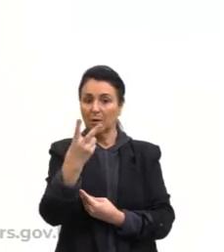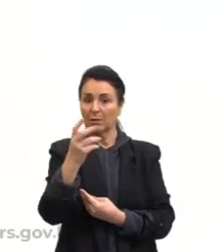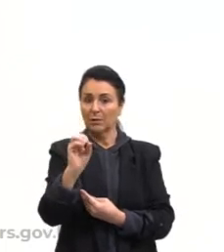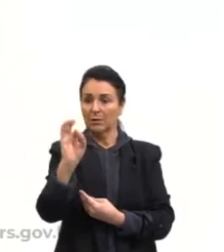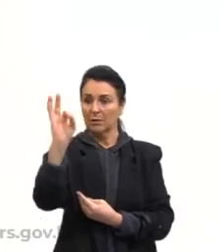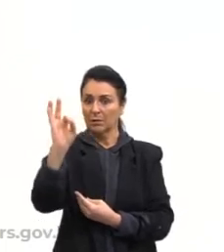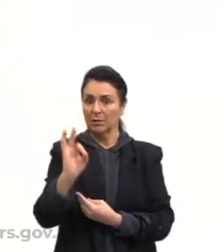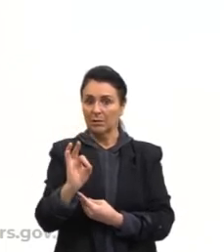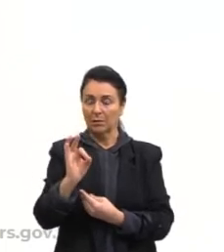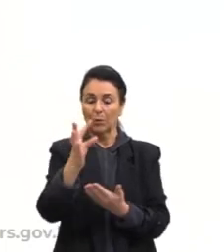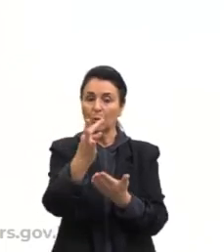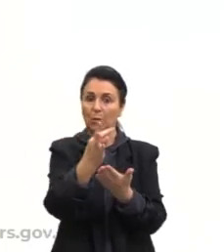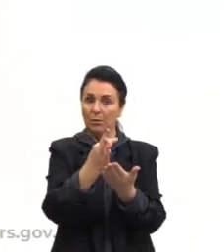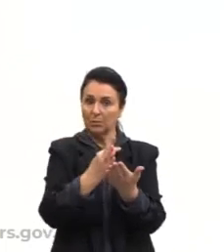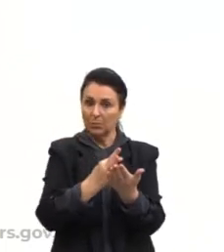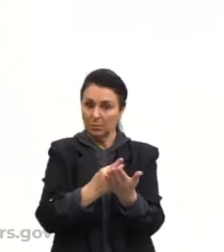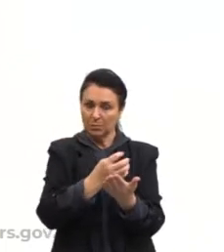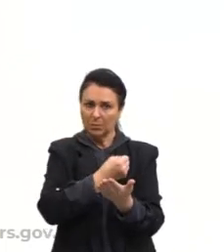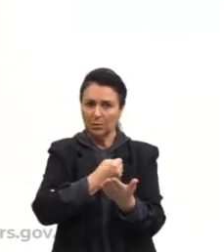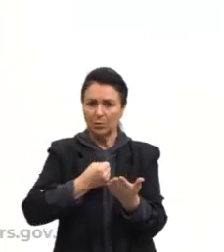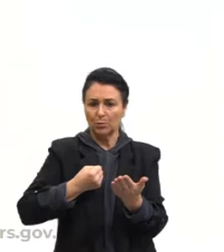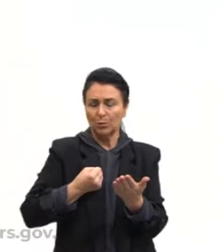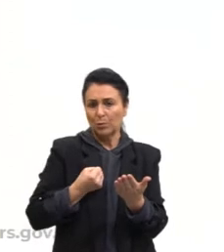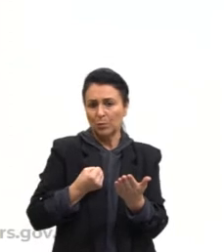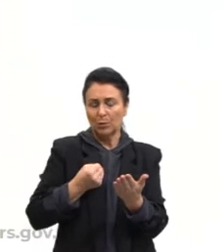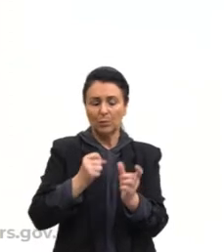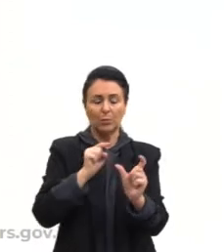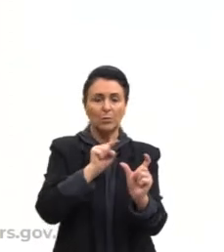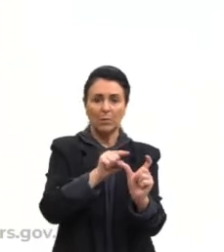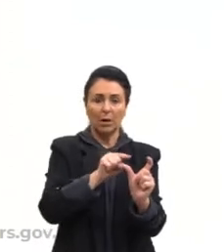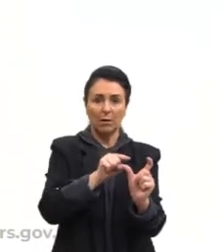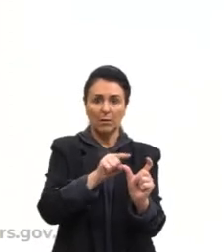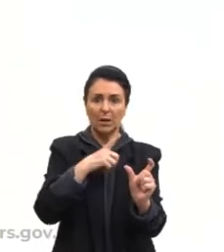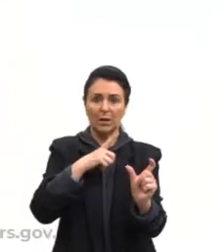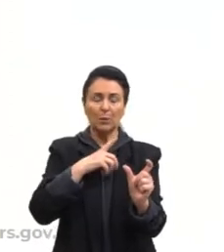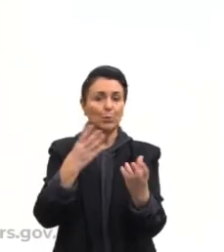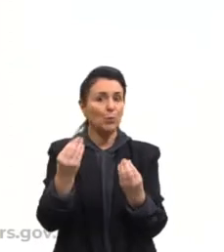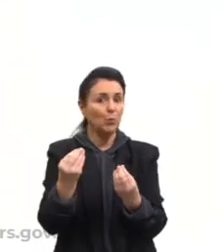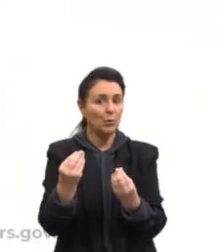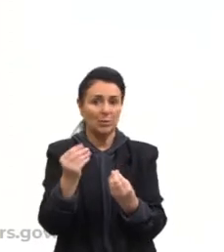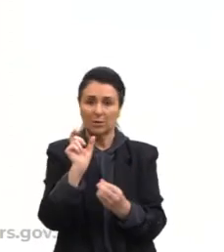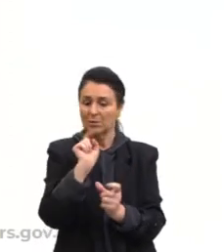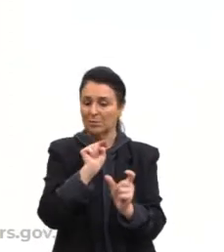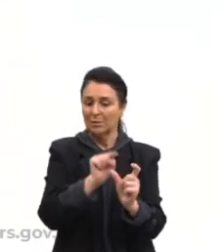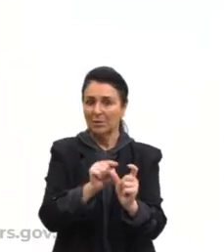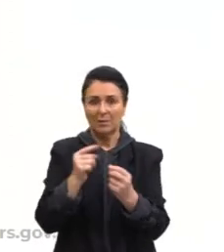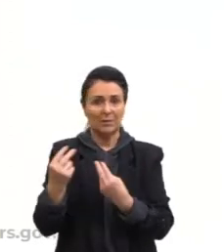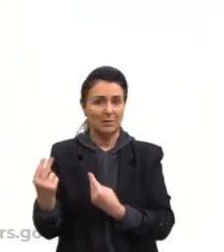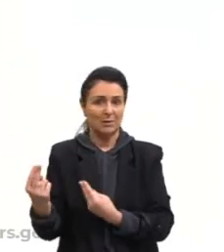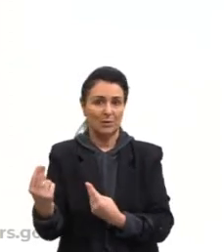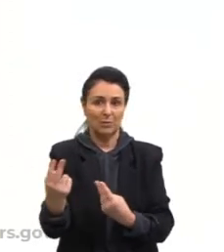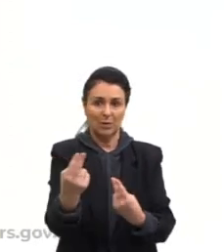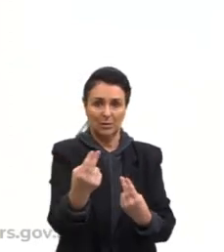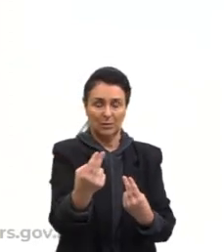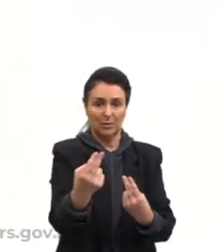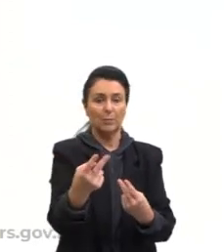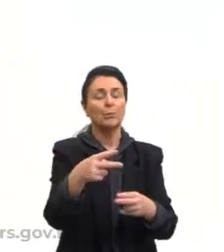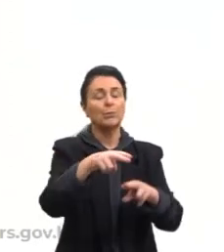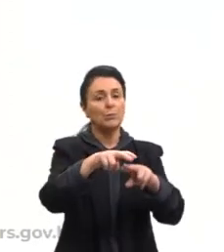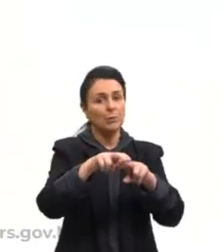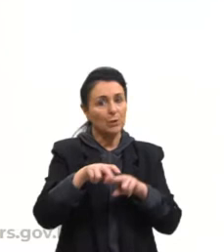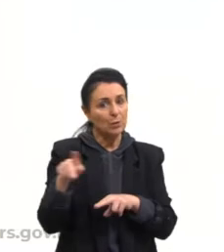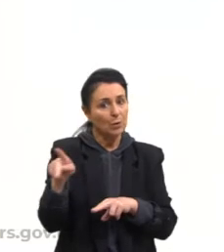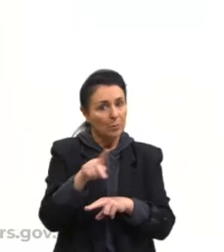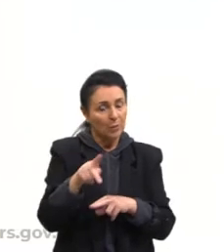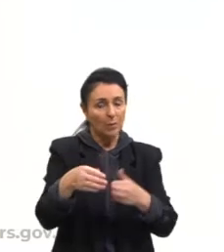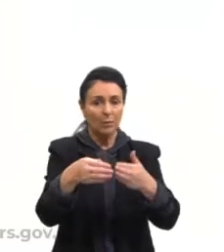se o texto tem um número X de palavras, ali então tem muitas palavras cognatas. Estou repetindo porque é muito importante que vocês fiquem atentos